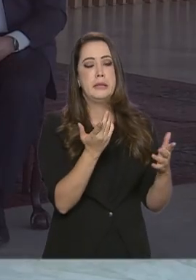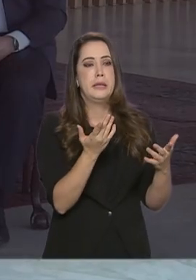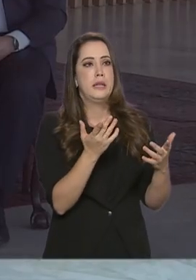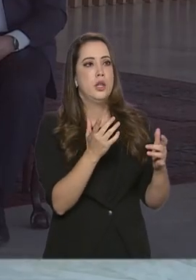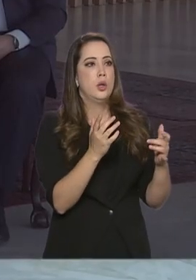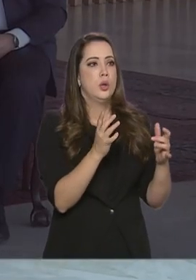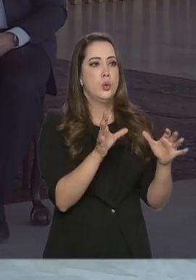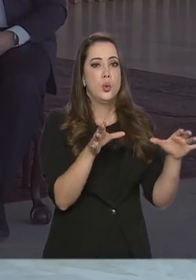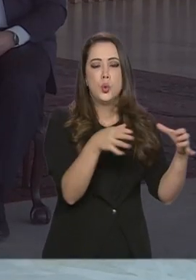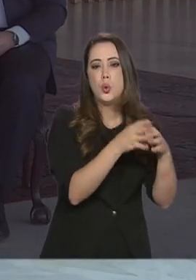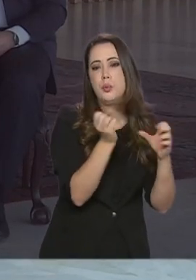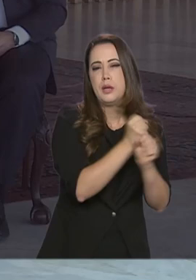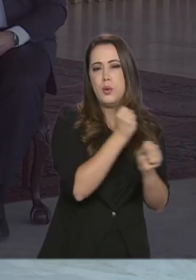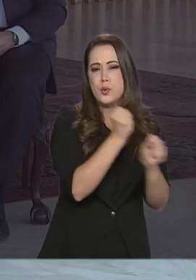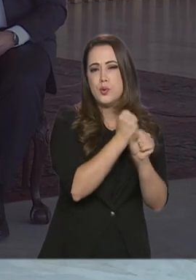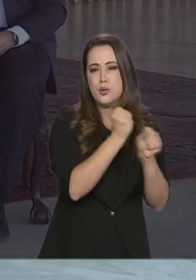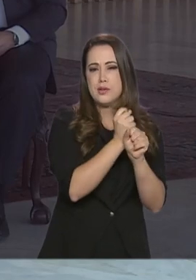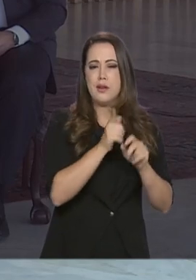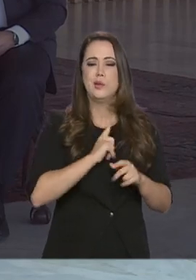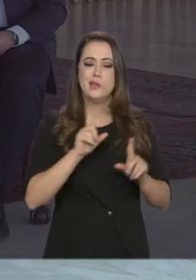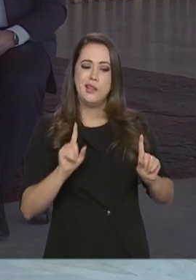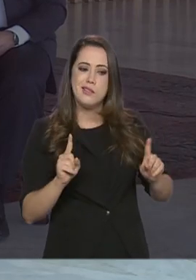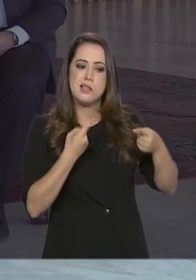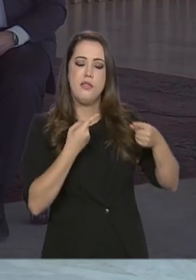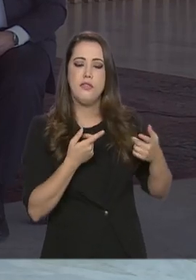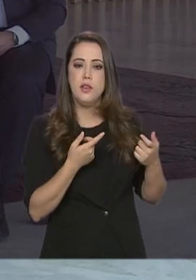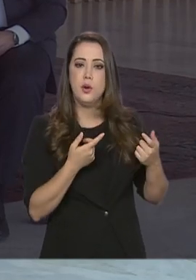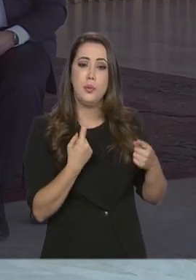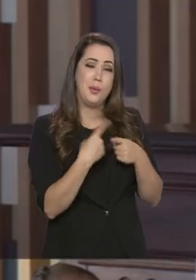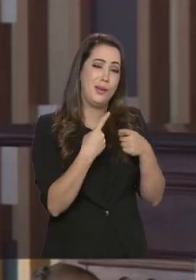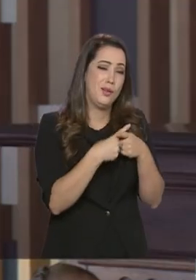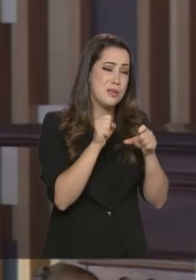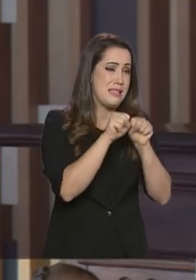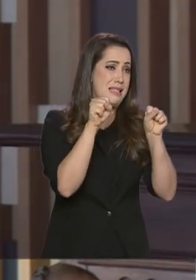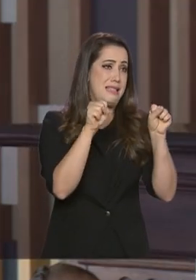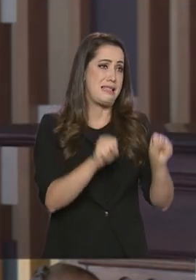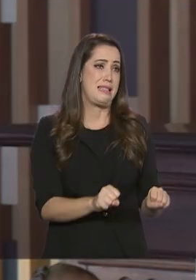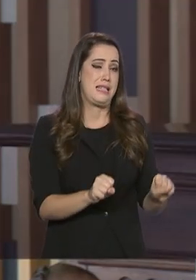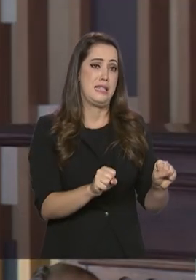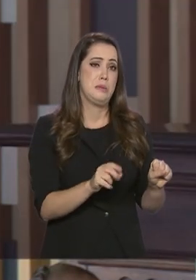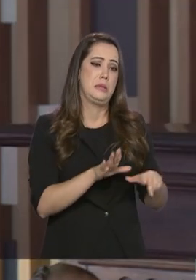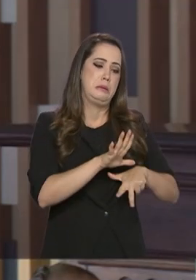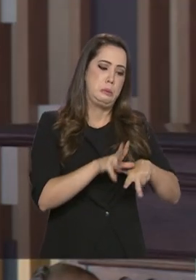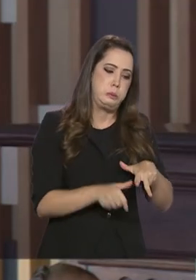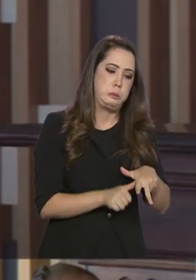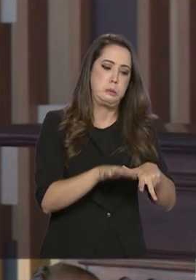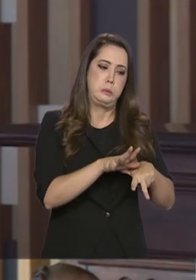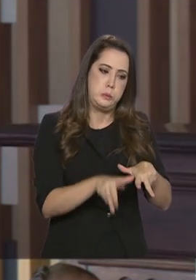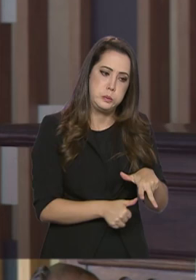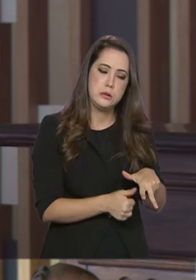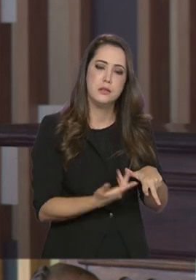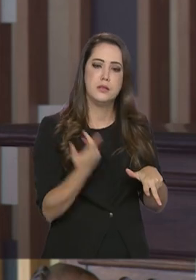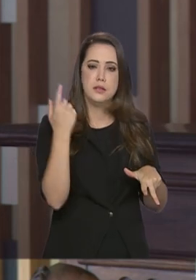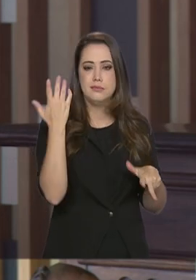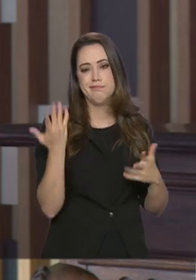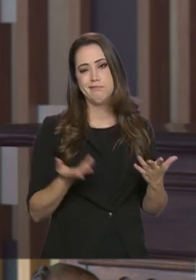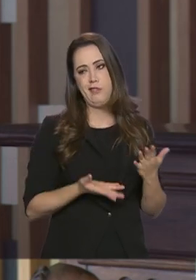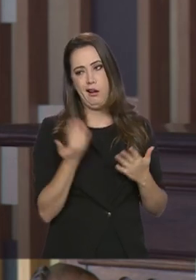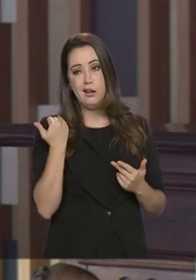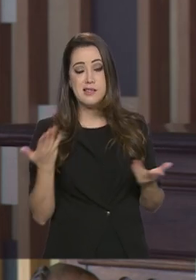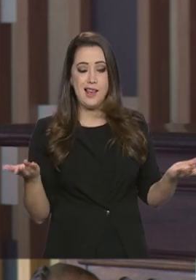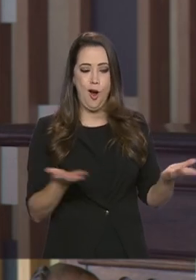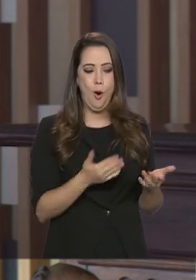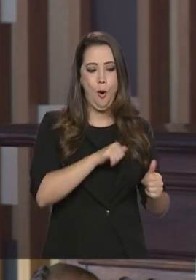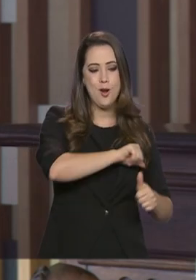tinha desafios aí ligados realmente a um sistema que gerou corrupção, gerou problemas nessa área no passado